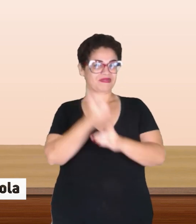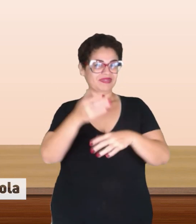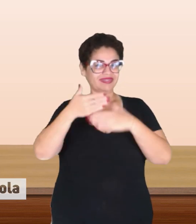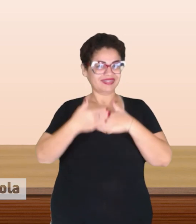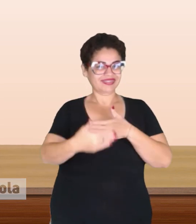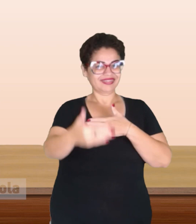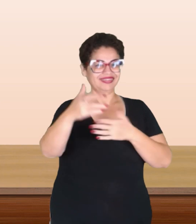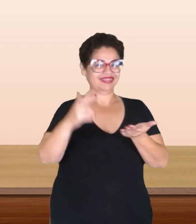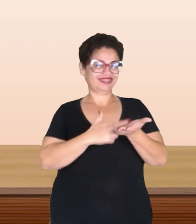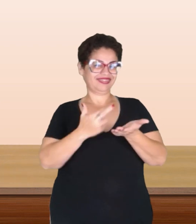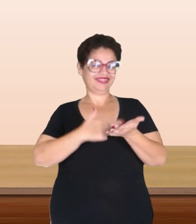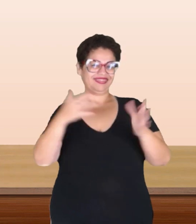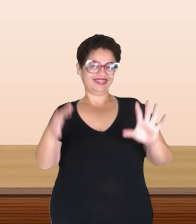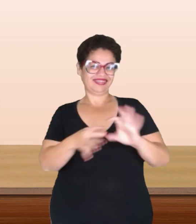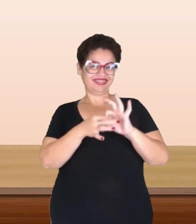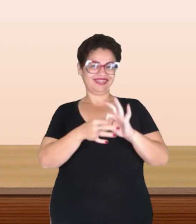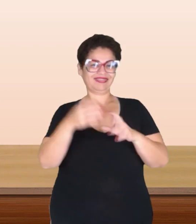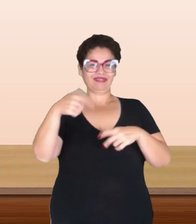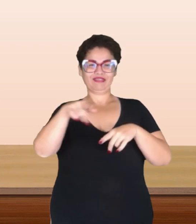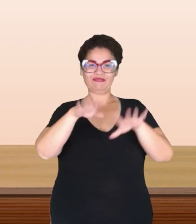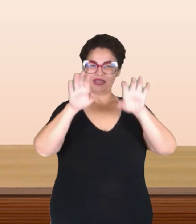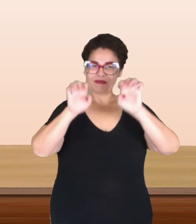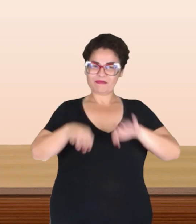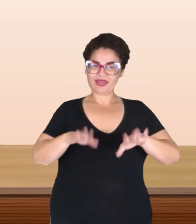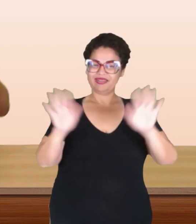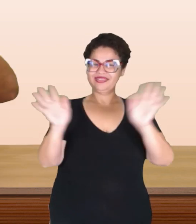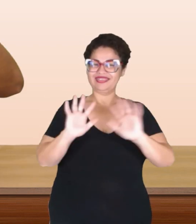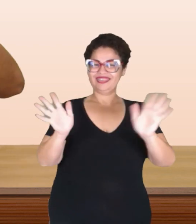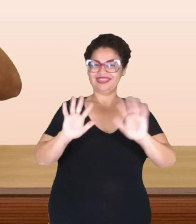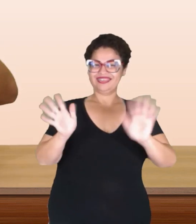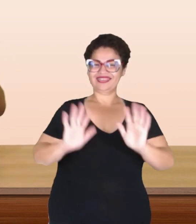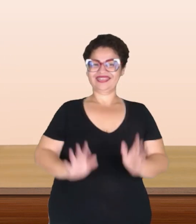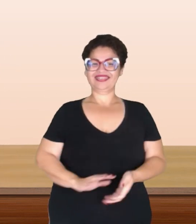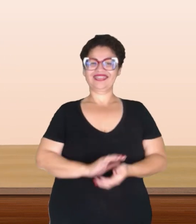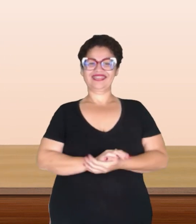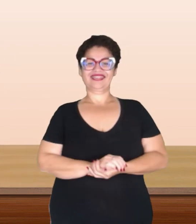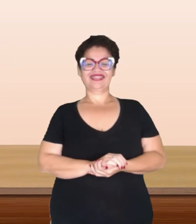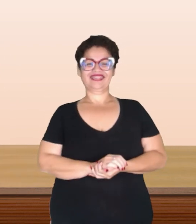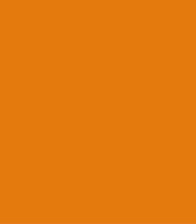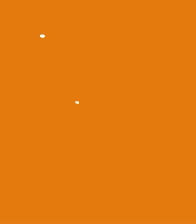próximo Revista e Conexão. Fiquem todos bem. Tchau, tchau. Tchau, tchau.